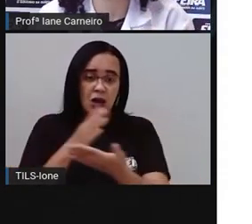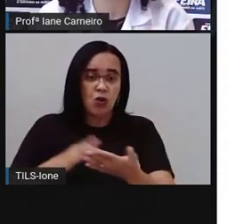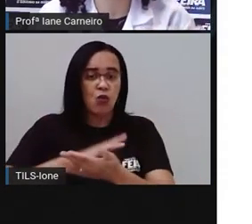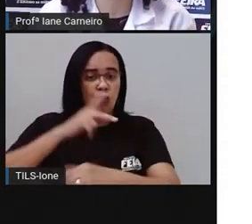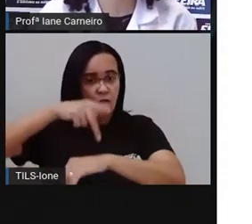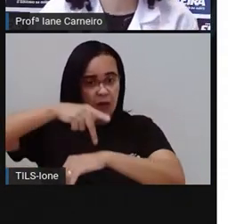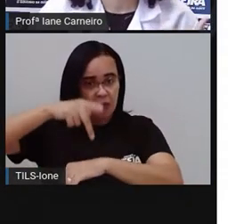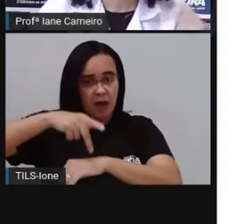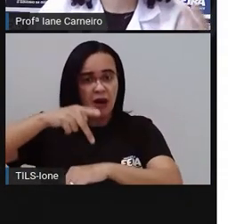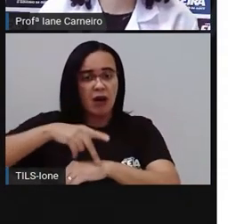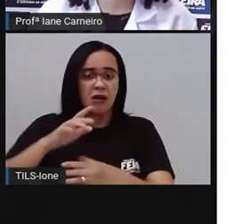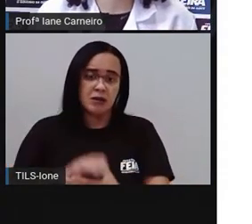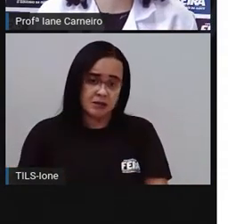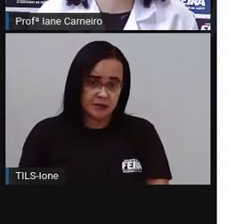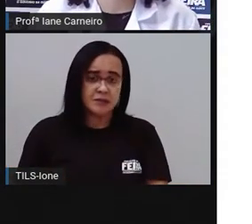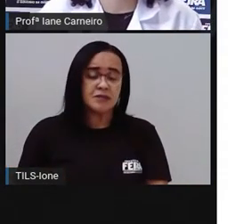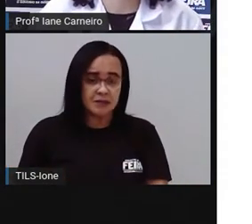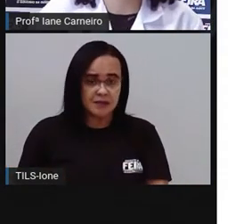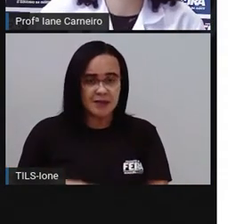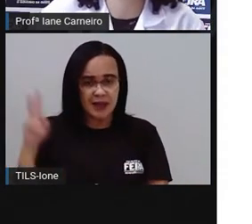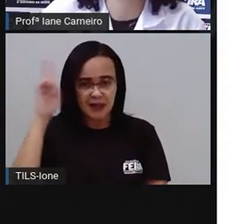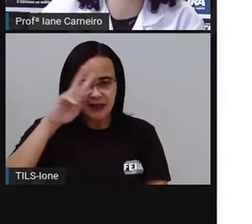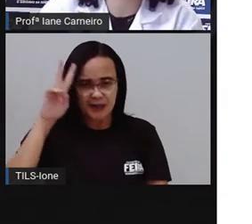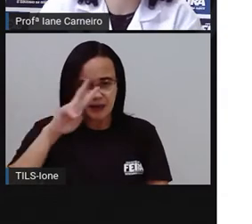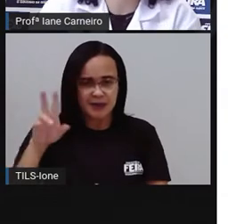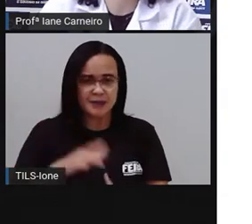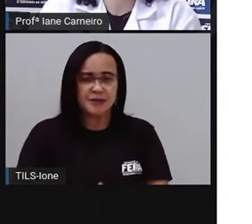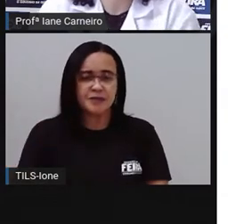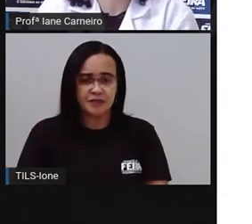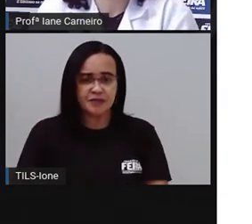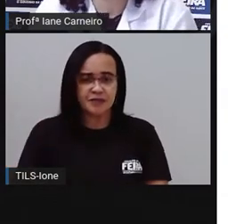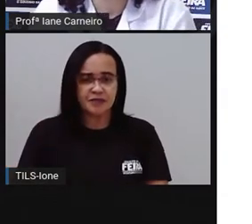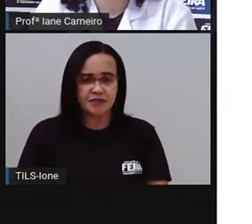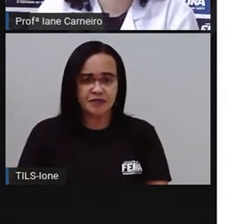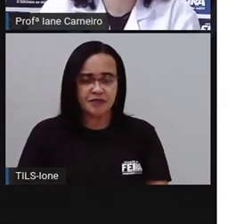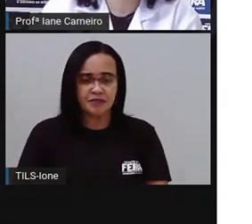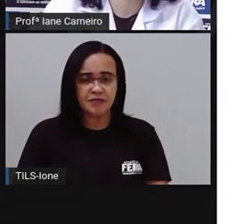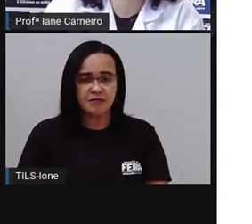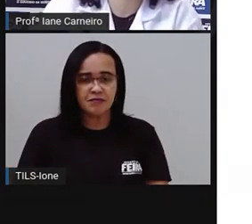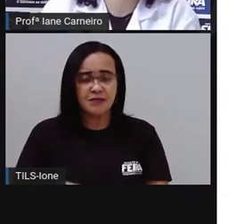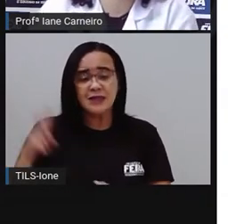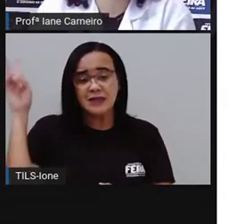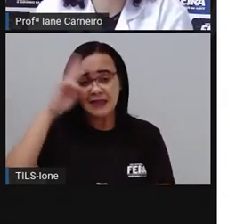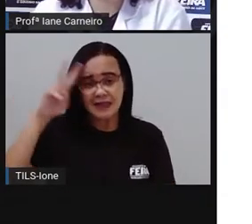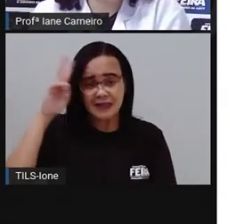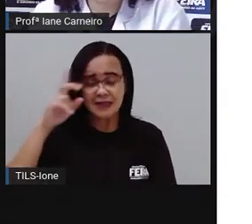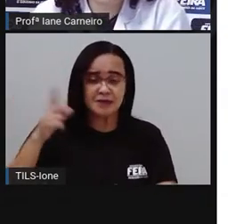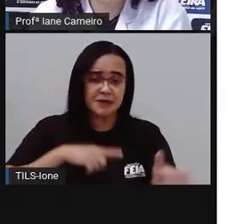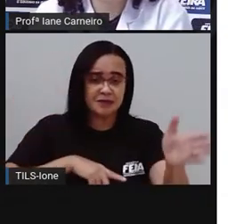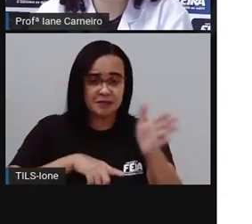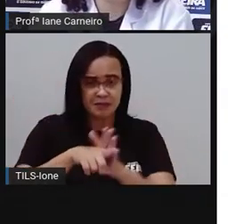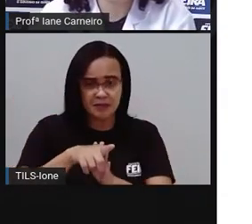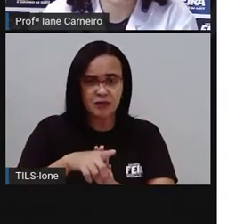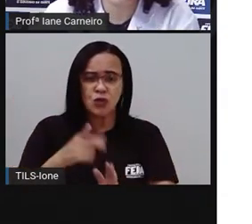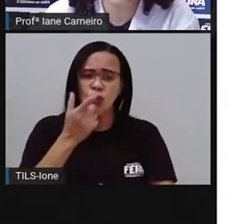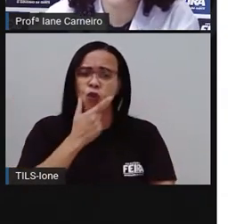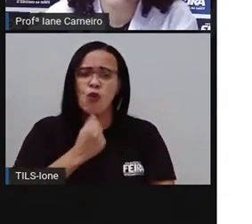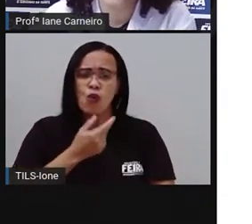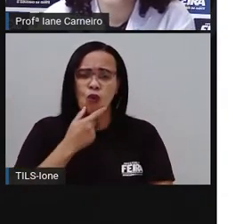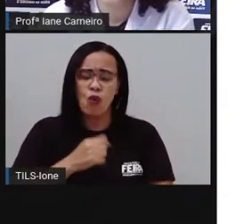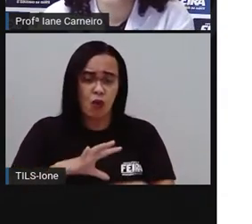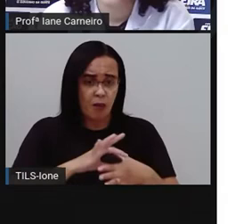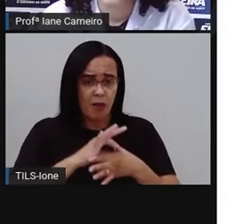falando. Como é que Marcelo acha que deveria chamar o homem que entrega a água? Quem lembra?